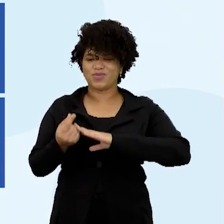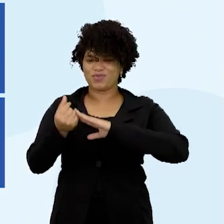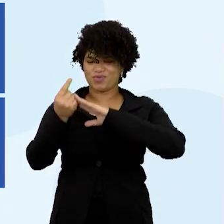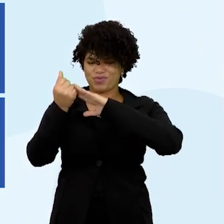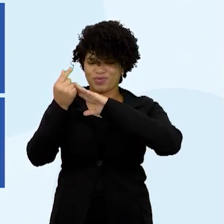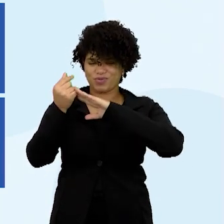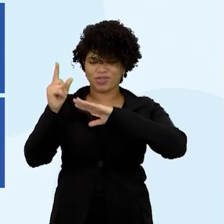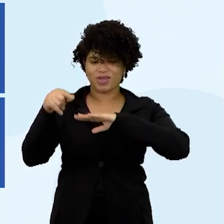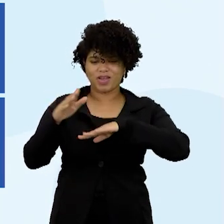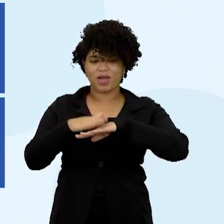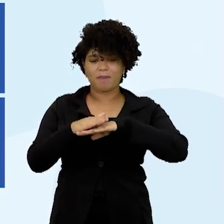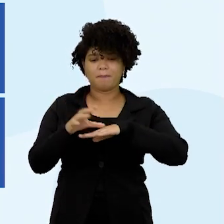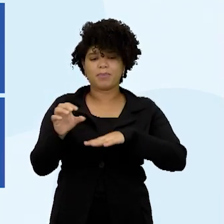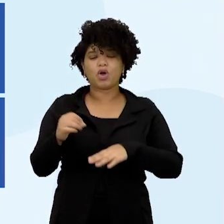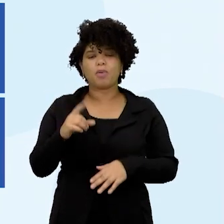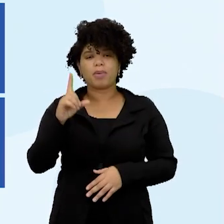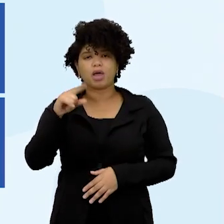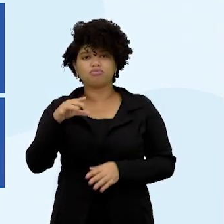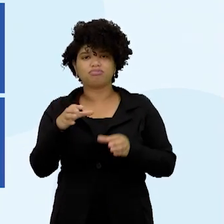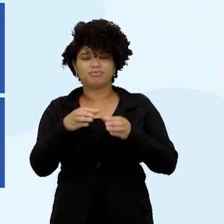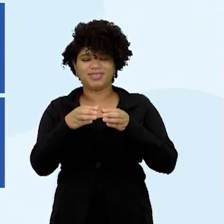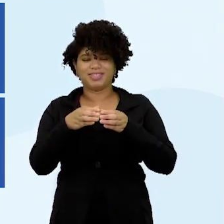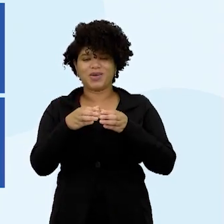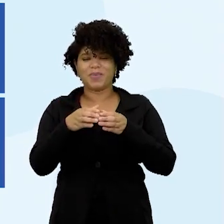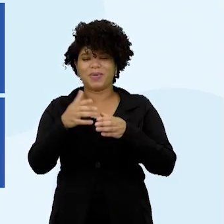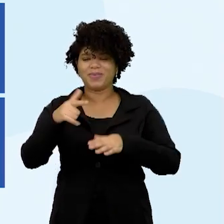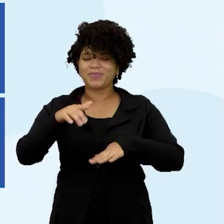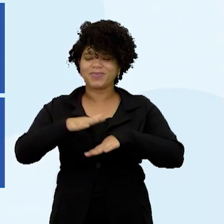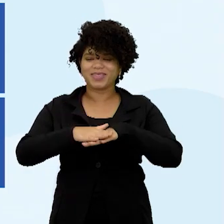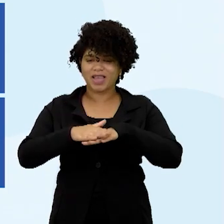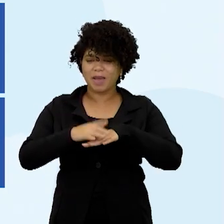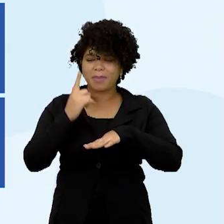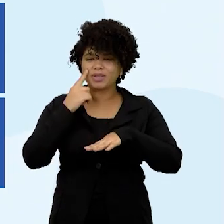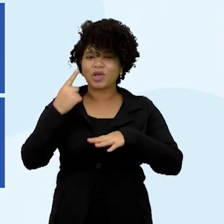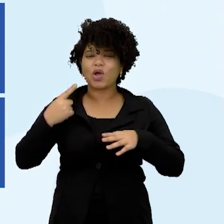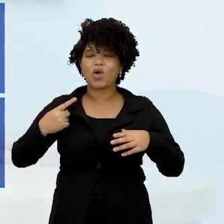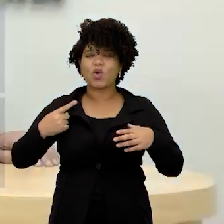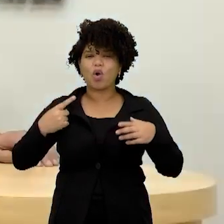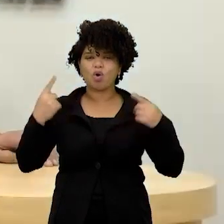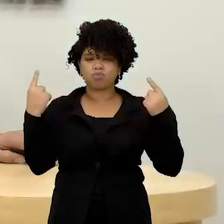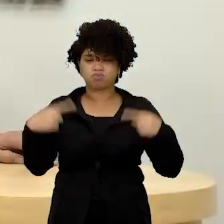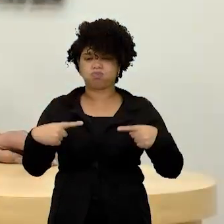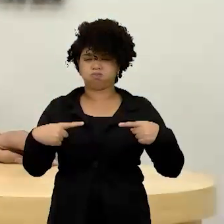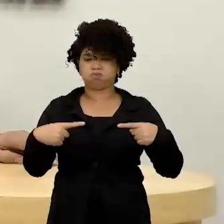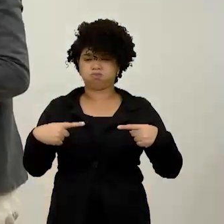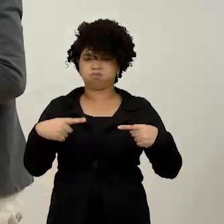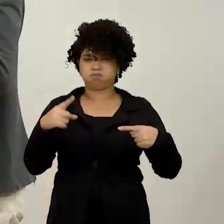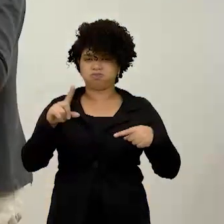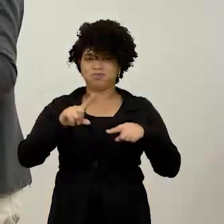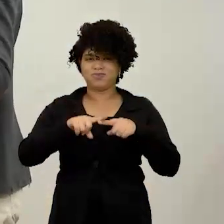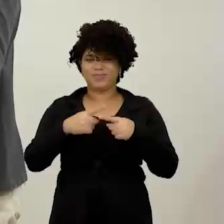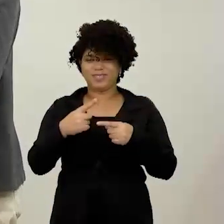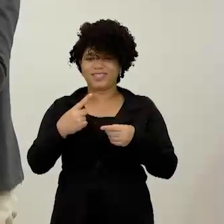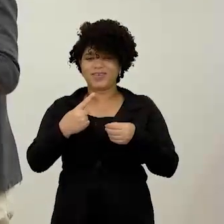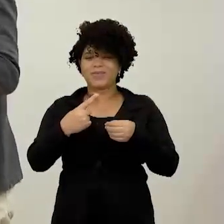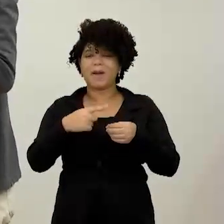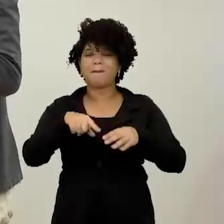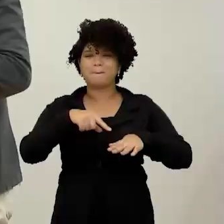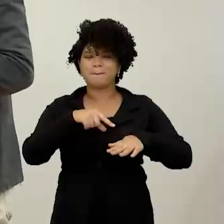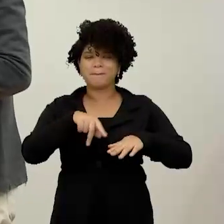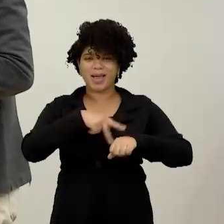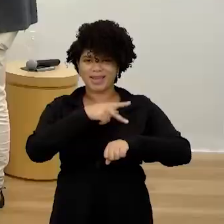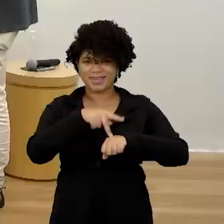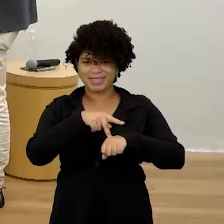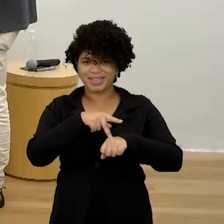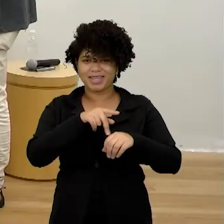mantém relações diplomáticas. Foi o você falou. Elas vivem aí um conflito. Mas é um país independente. É um país independente, mas uma China não